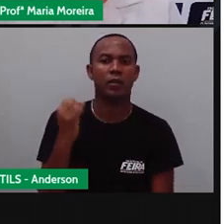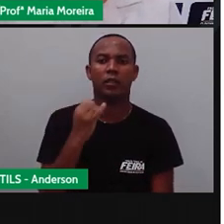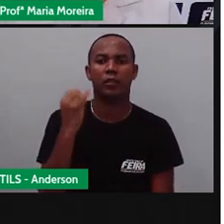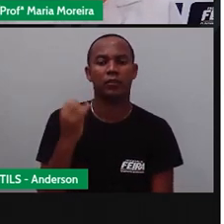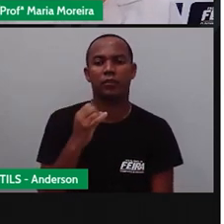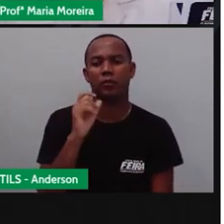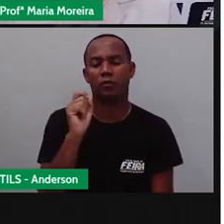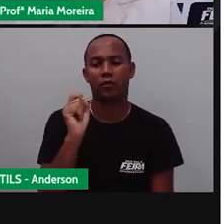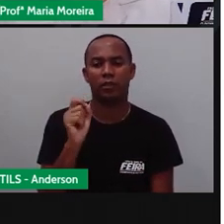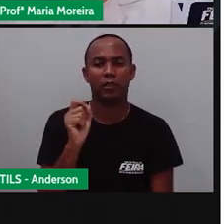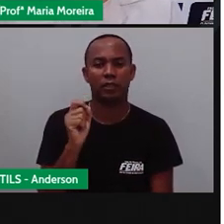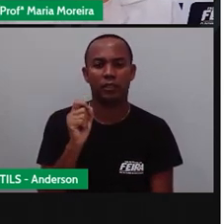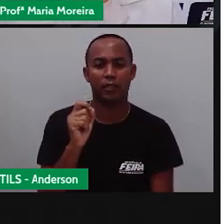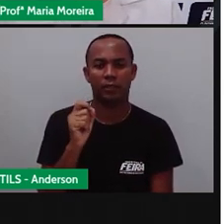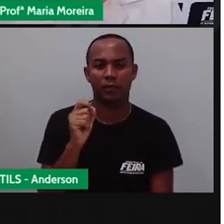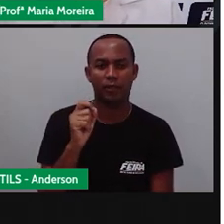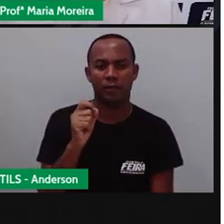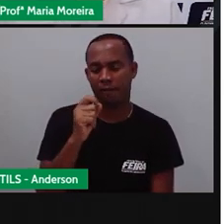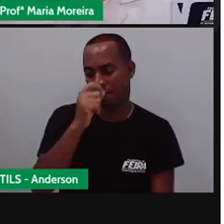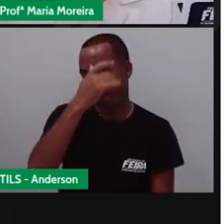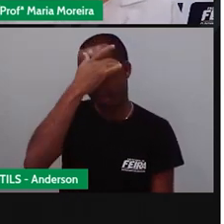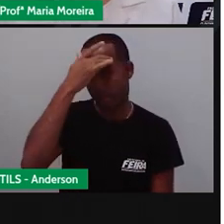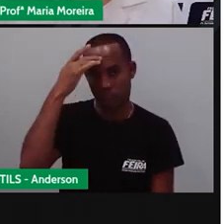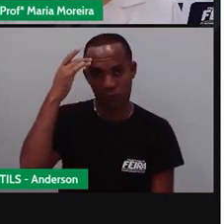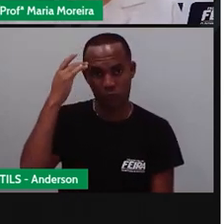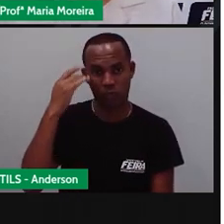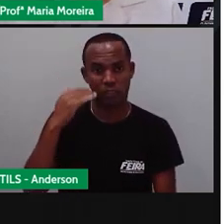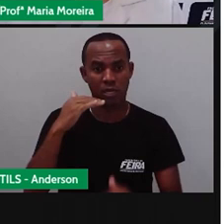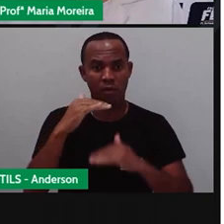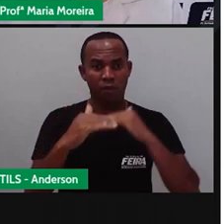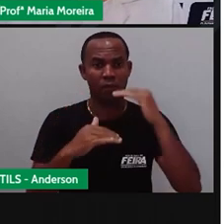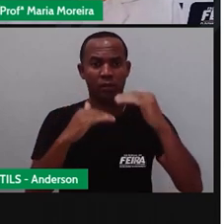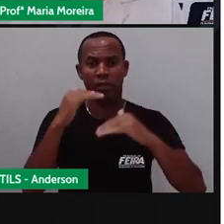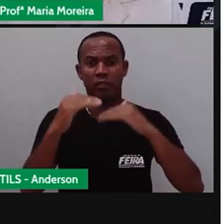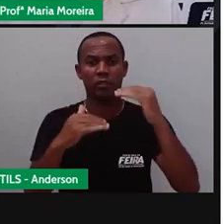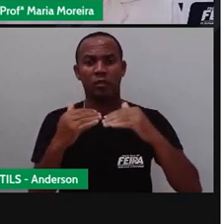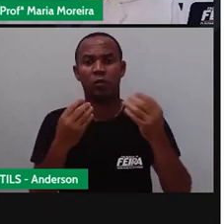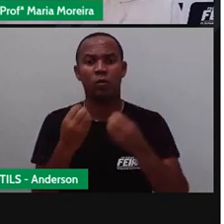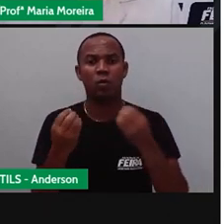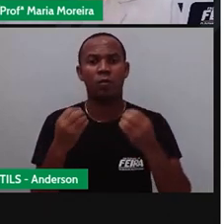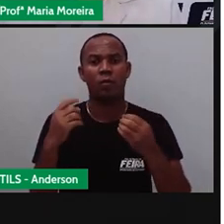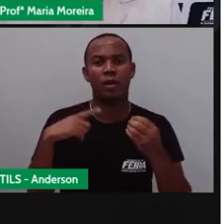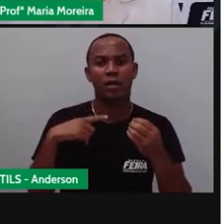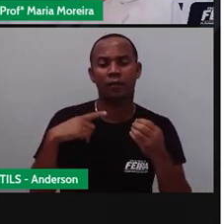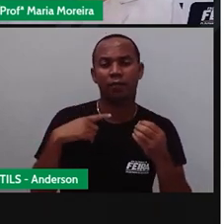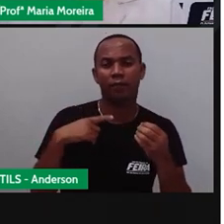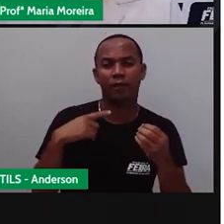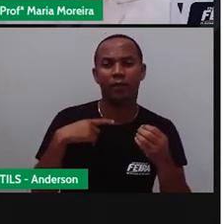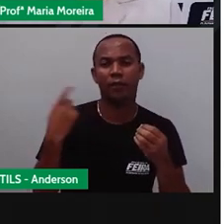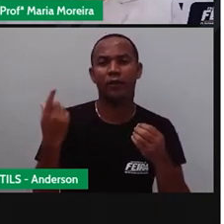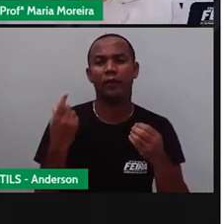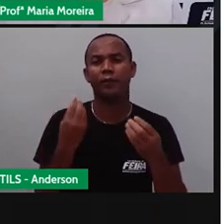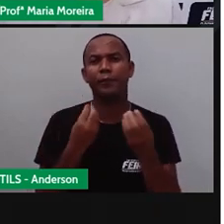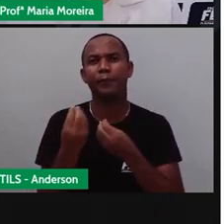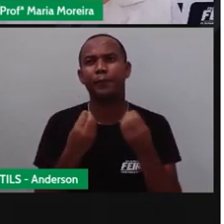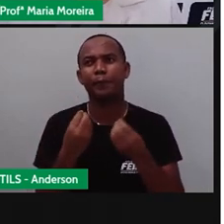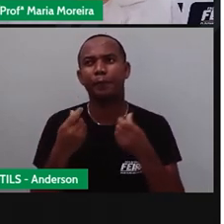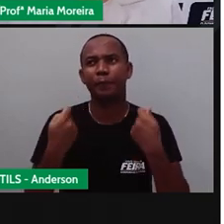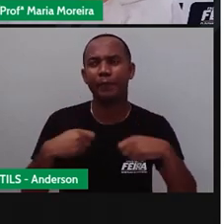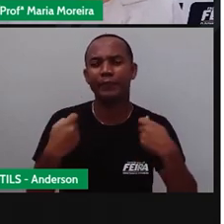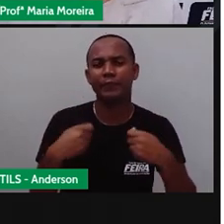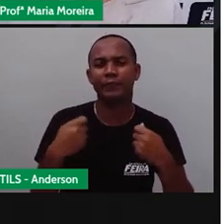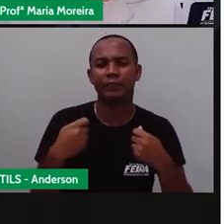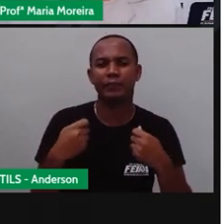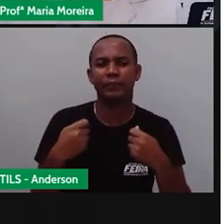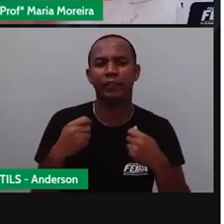transporte, eles o quê? Evaluíssem. O homem para de caminhar tanto, aí ele começa a pensar em meios para se locomover.